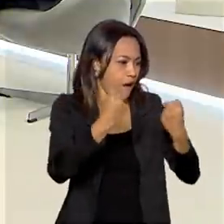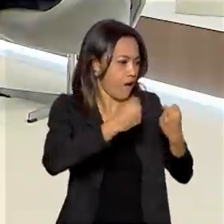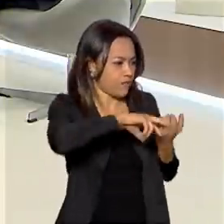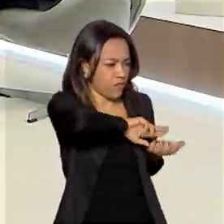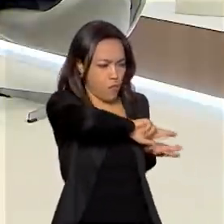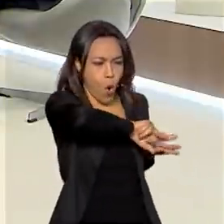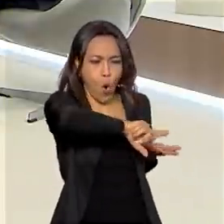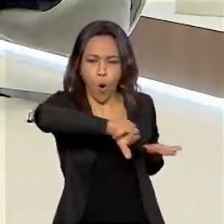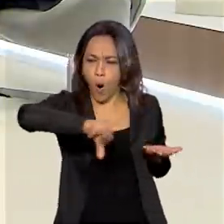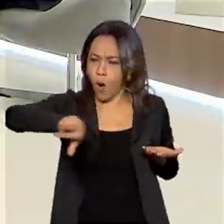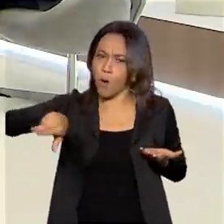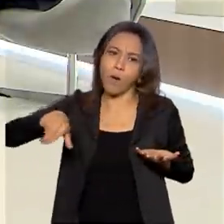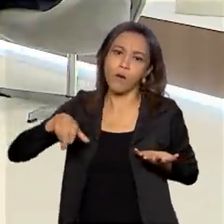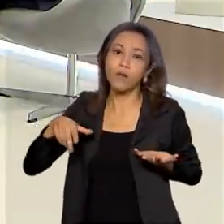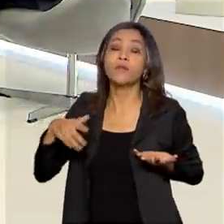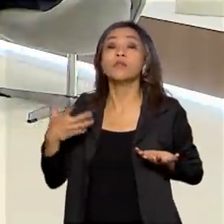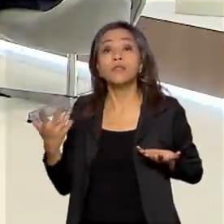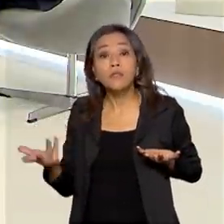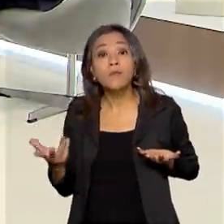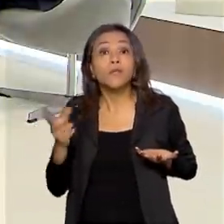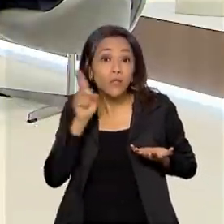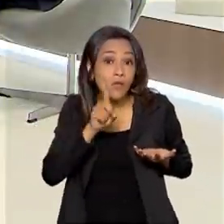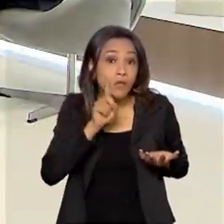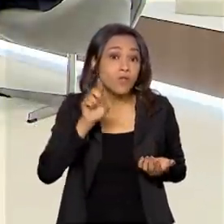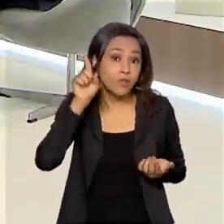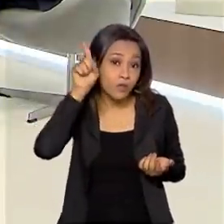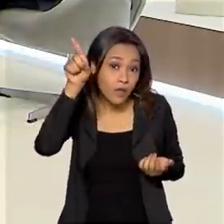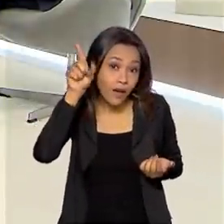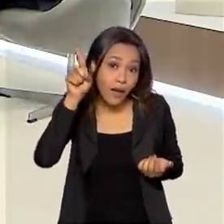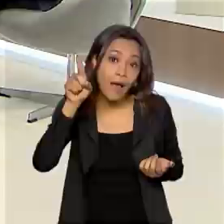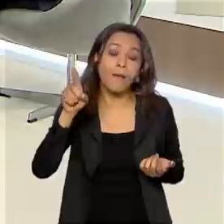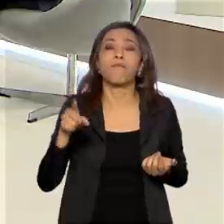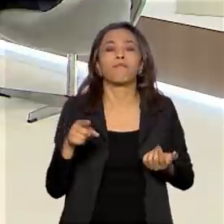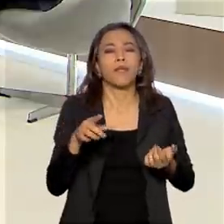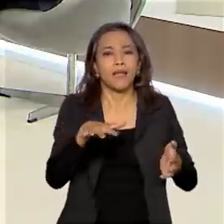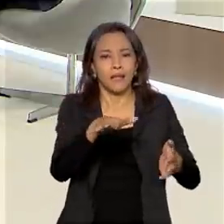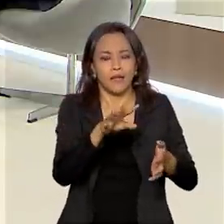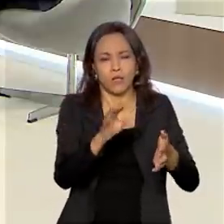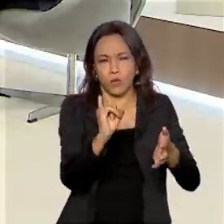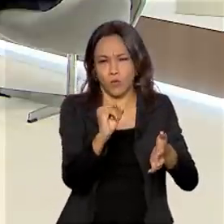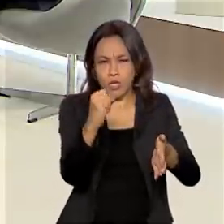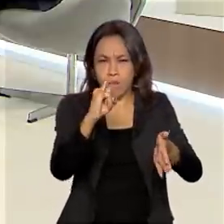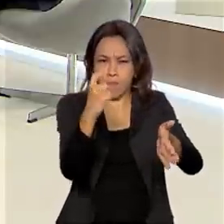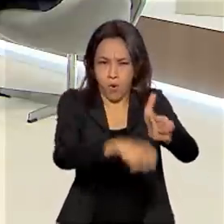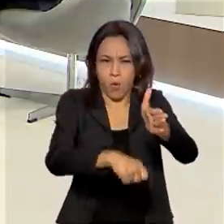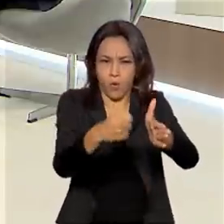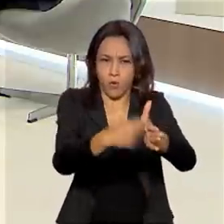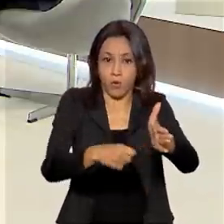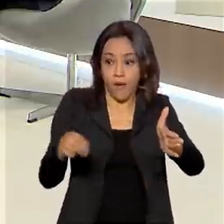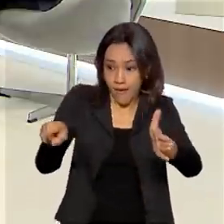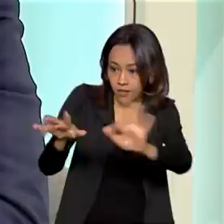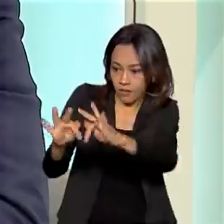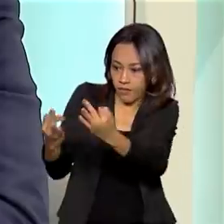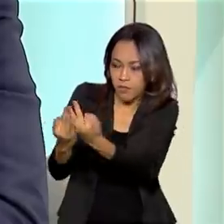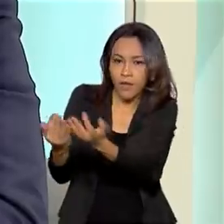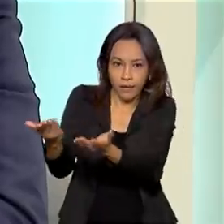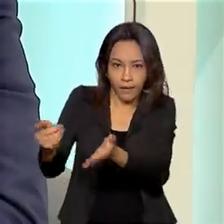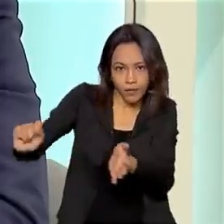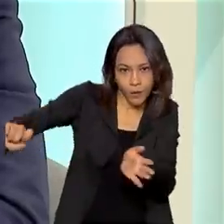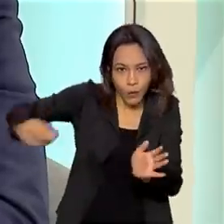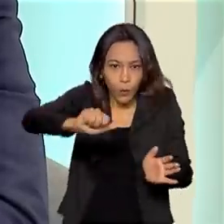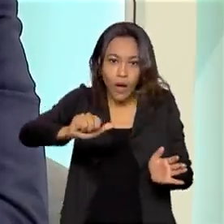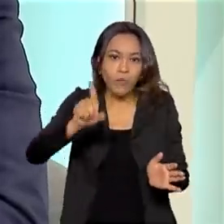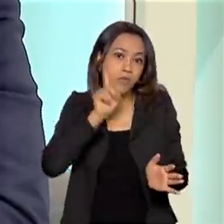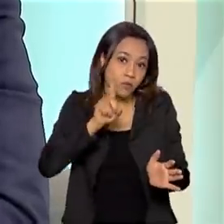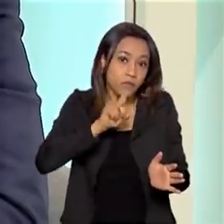outros investimentos de toda a natureza. E nos Estados Unidos, a parte tributária para que essa família passe esse conjunto de bens